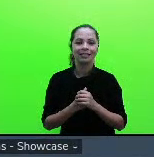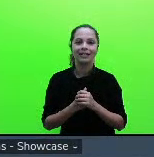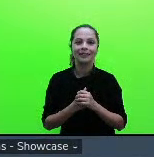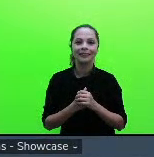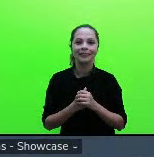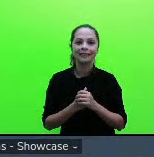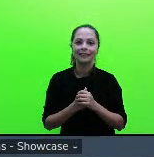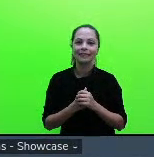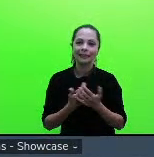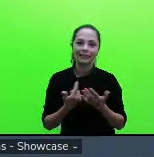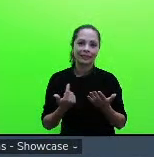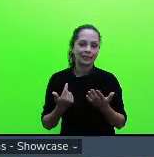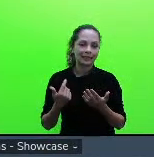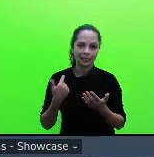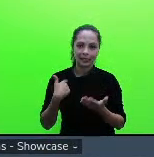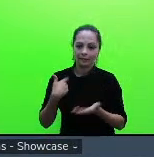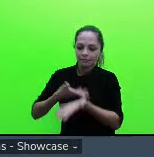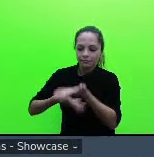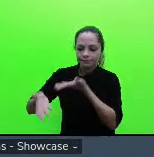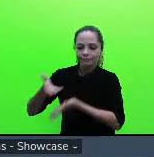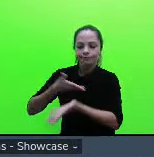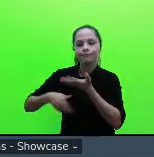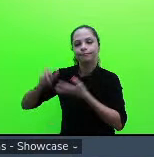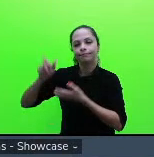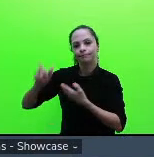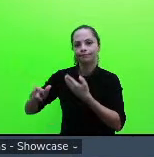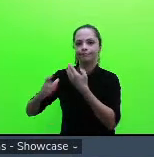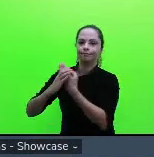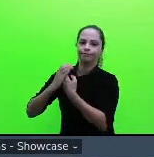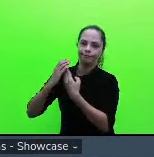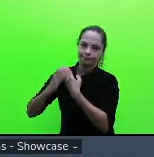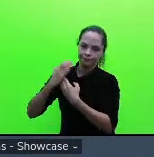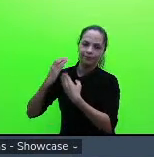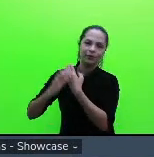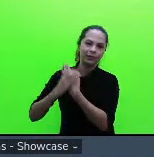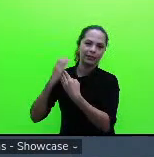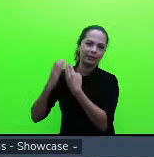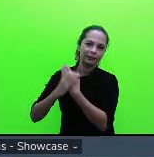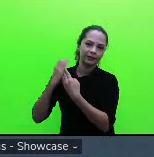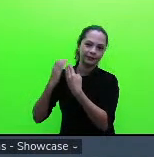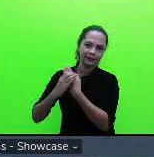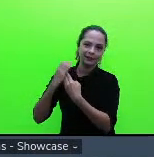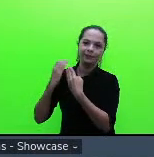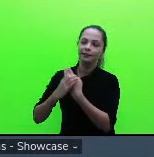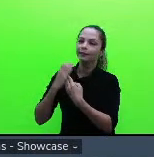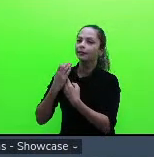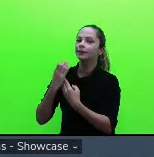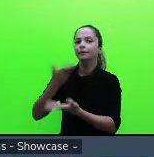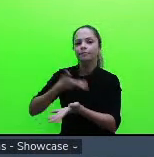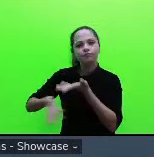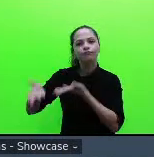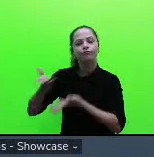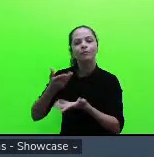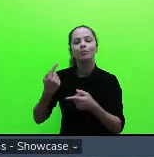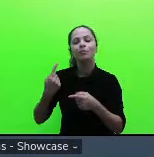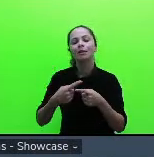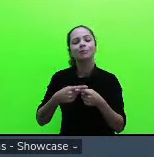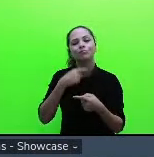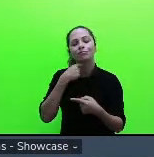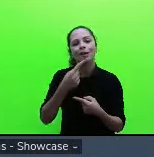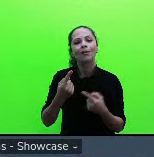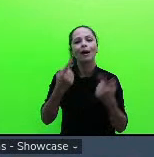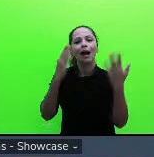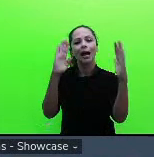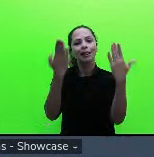como o meu orientador a gente buscou fazer essa análise porque aqui eu não consegui demonstrar essa análise toda que a gente fez né